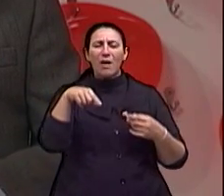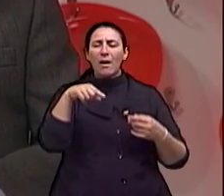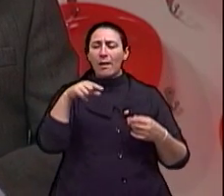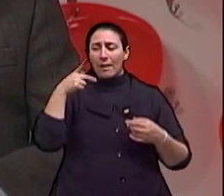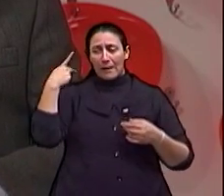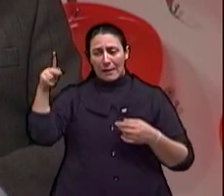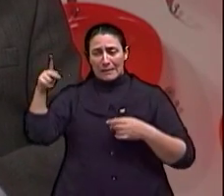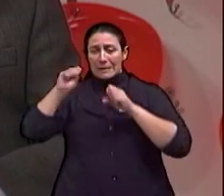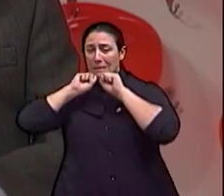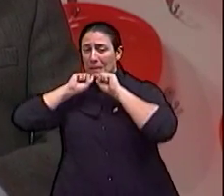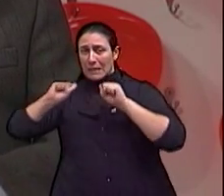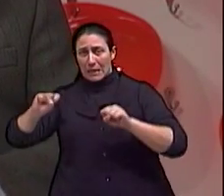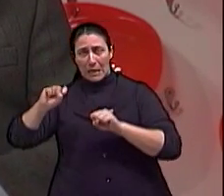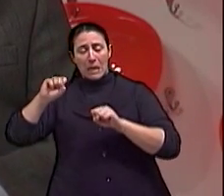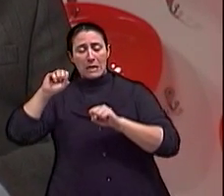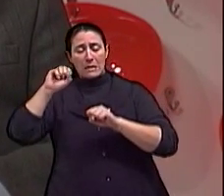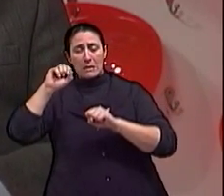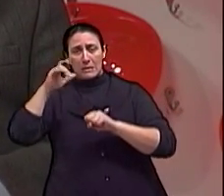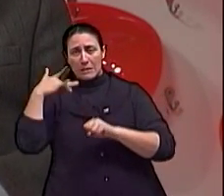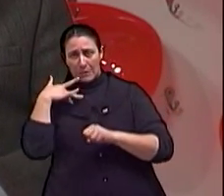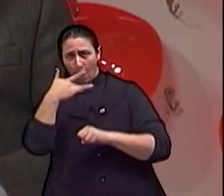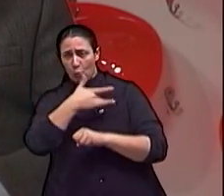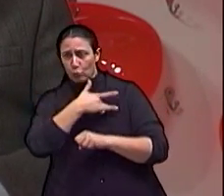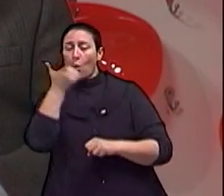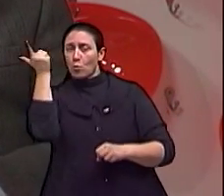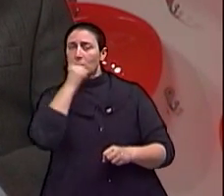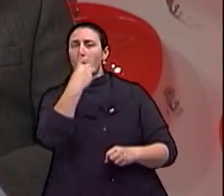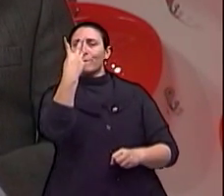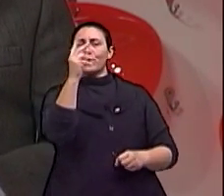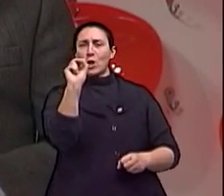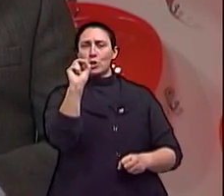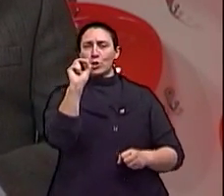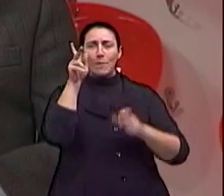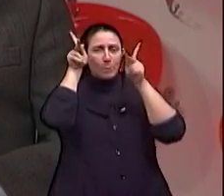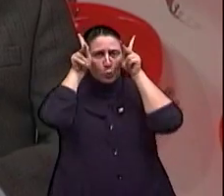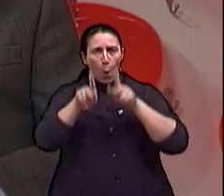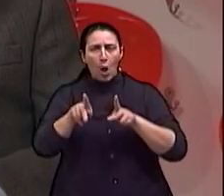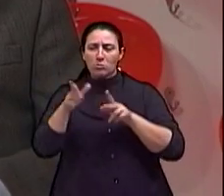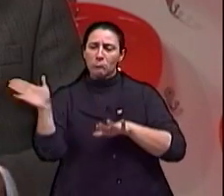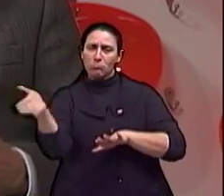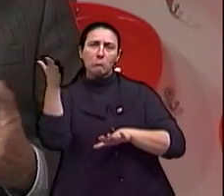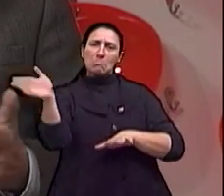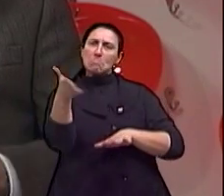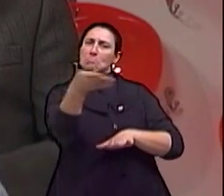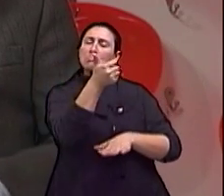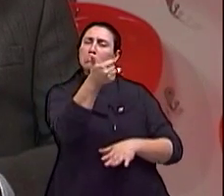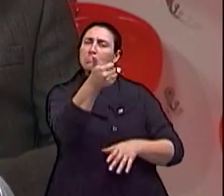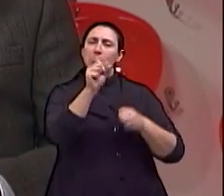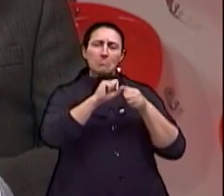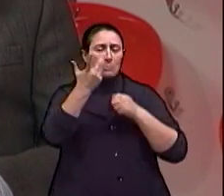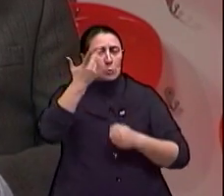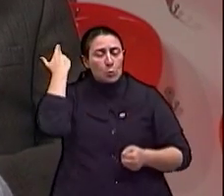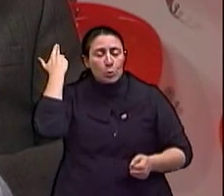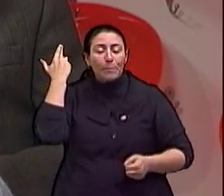Saúde foram 20 pacientes no ano passado. Que eles, como o custo desse aparelho é muito alto. Então, tem sido